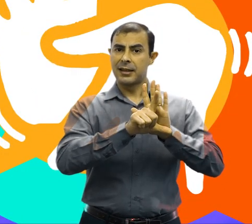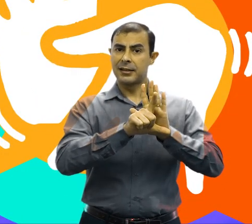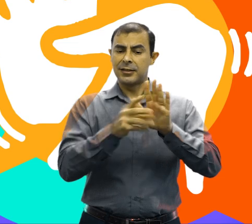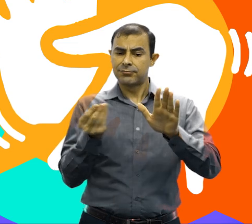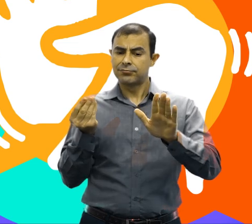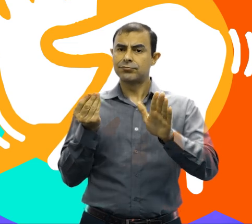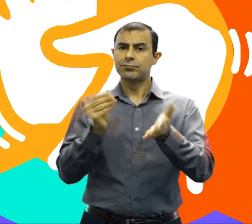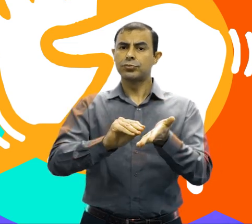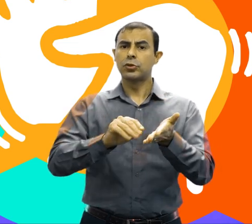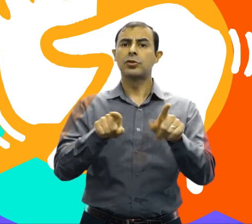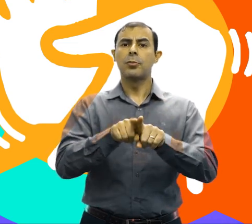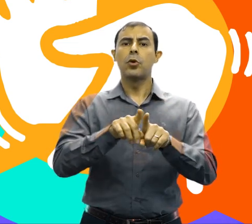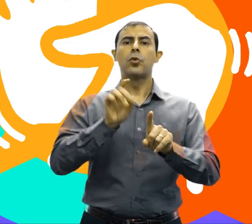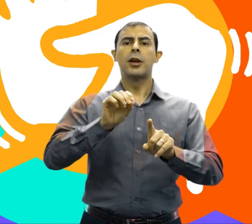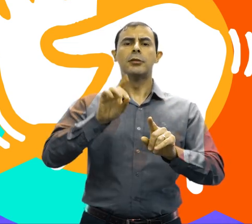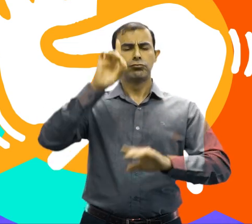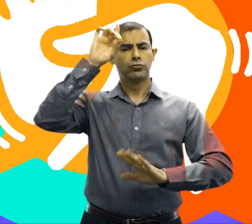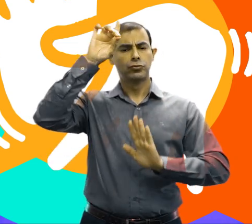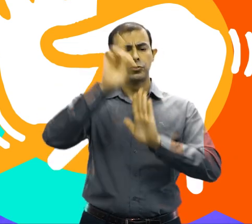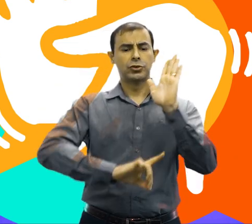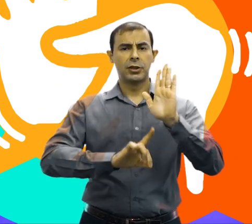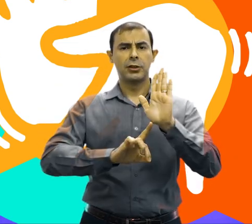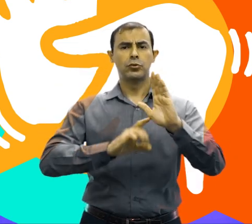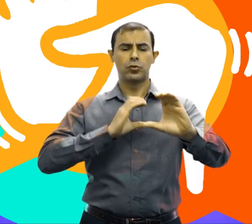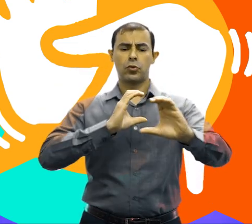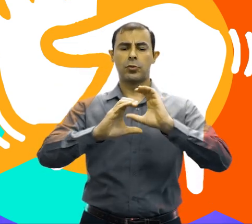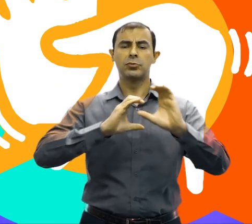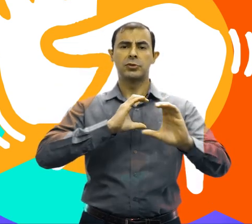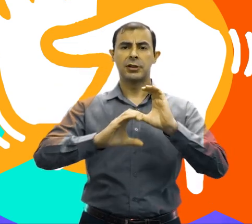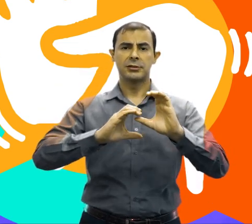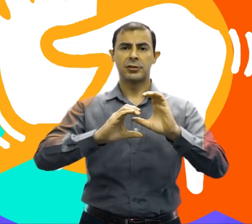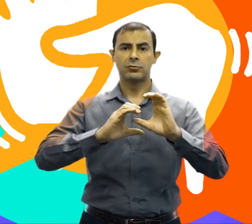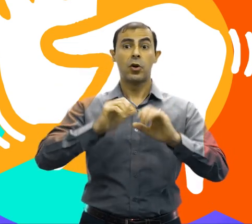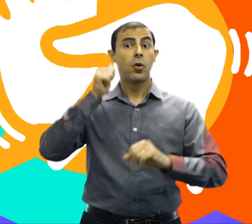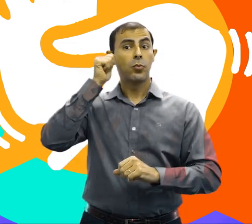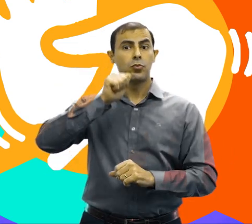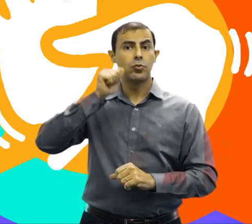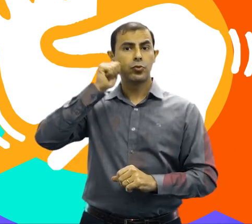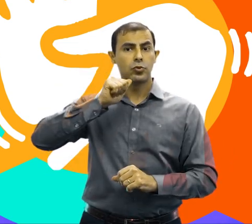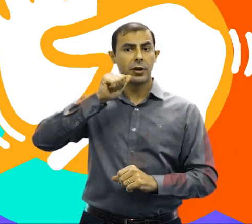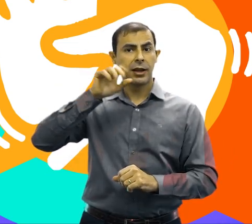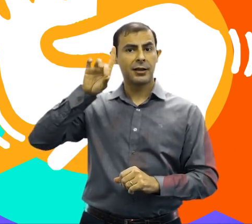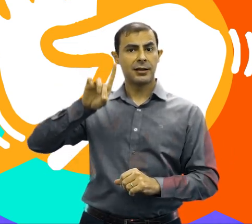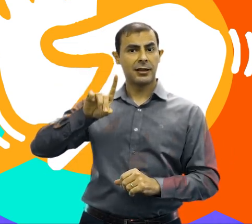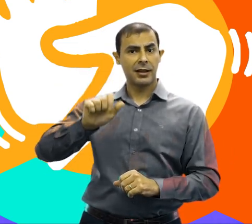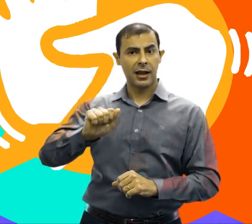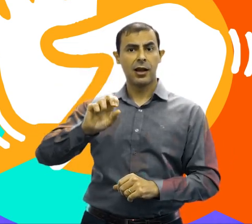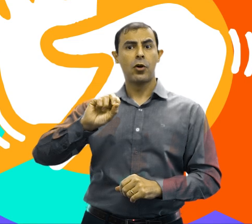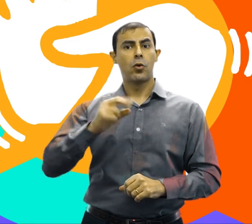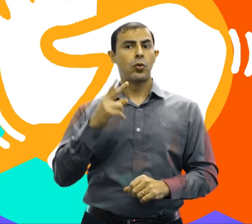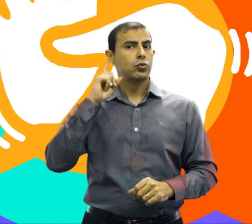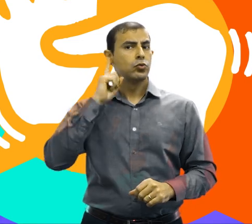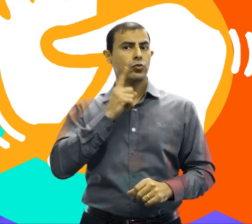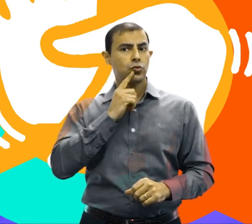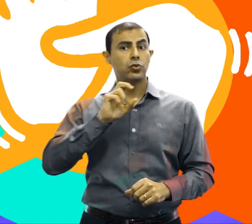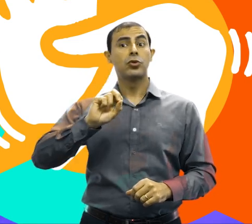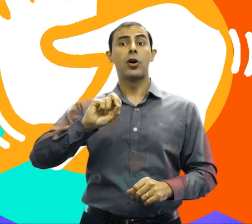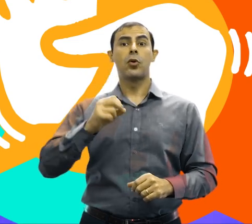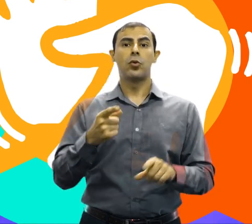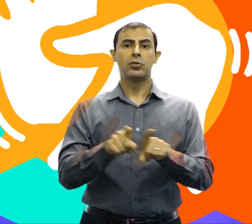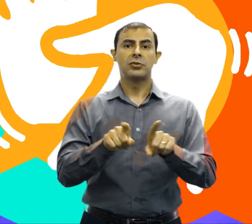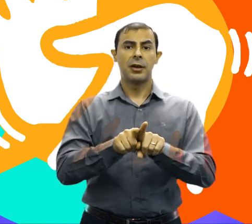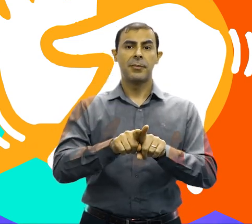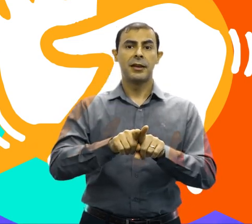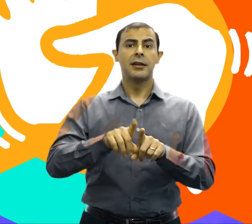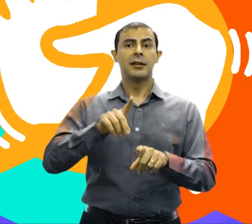dispõe sobre a garantia da acessibilidade comunicativa à mulher com deficiência auditiva e ou visual